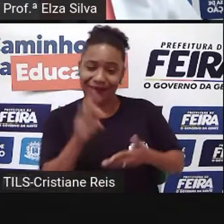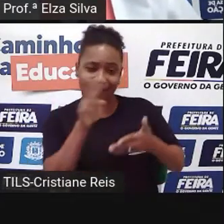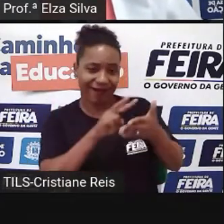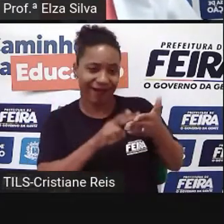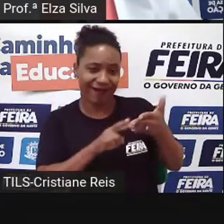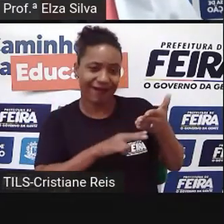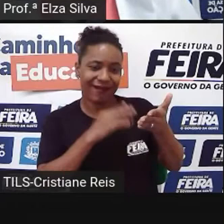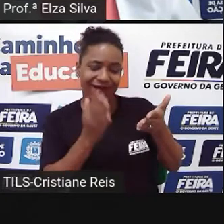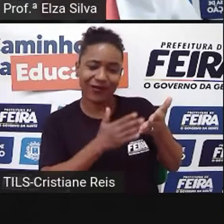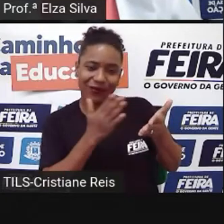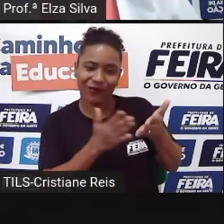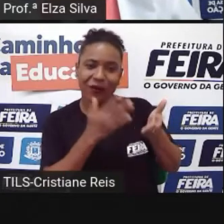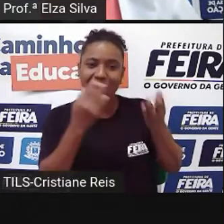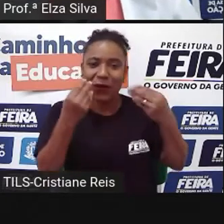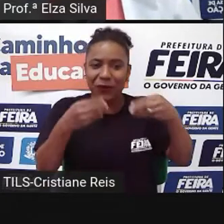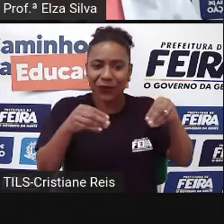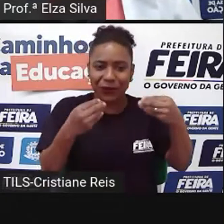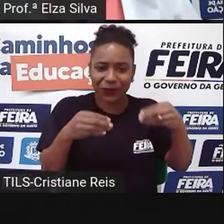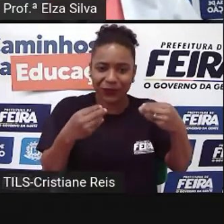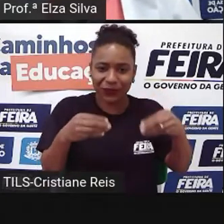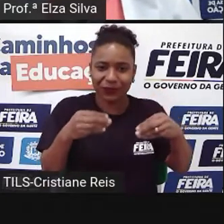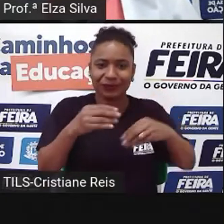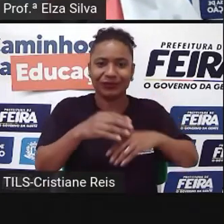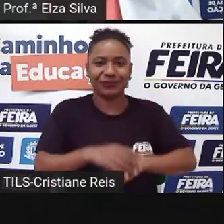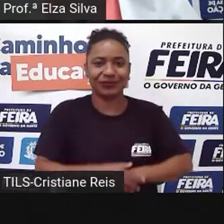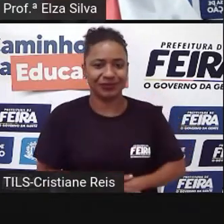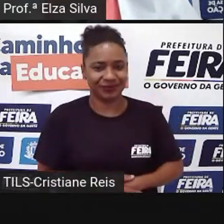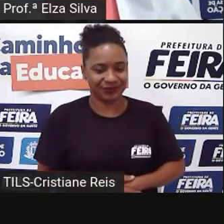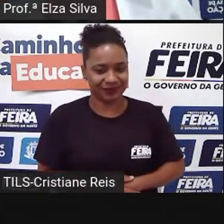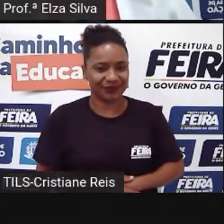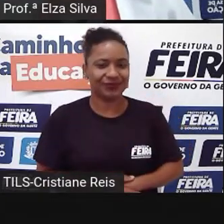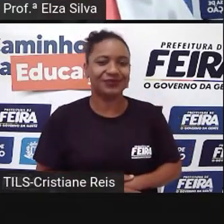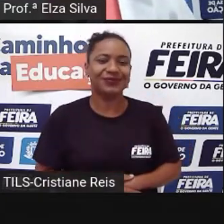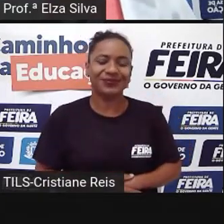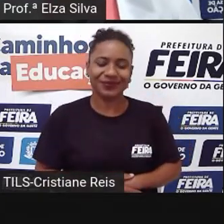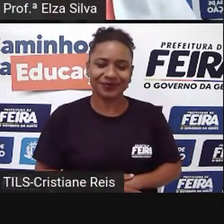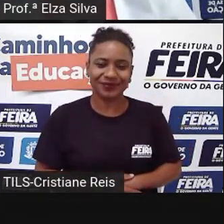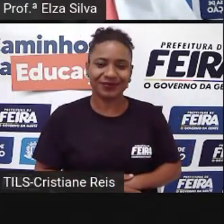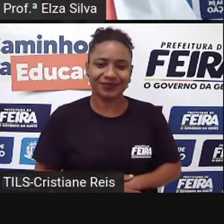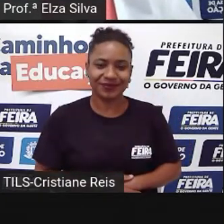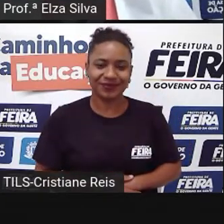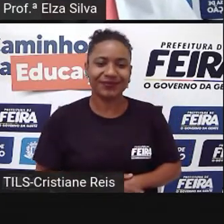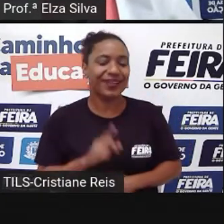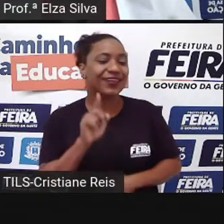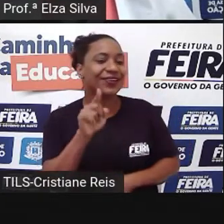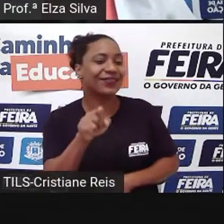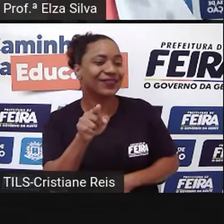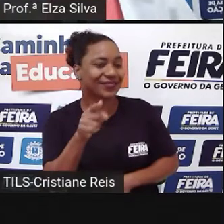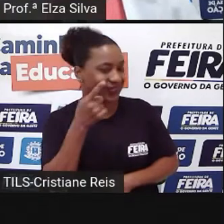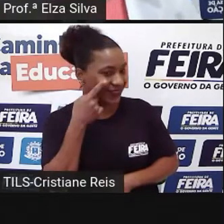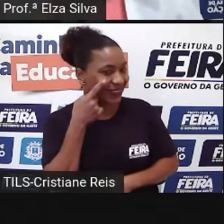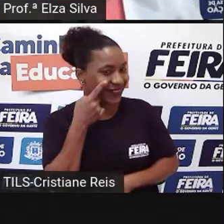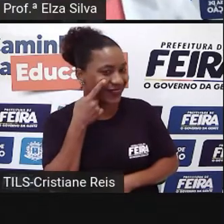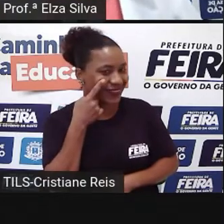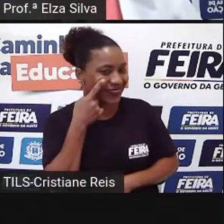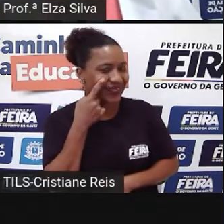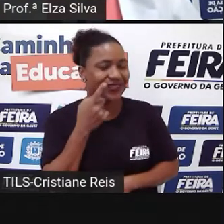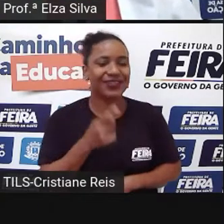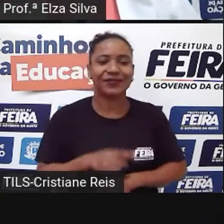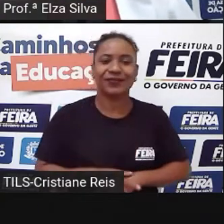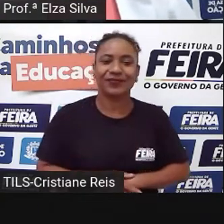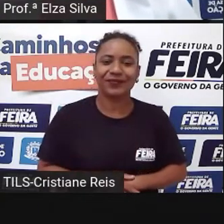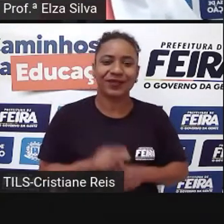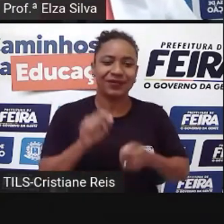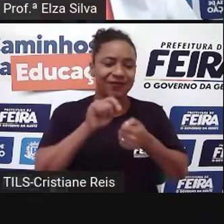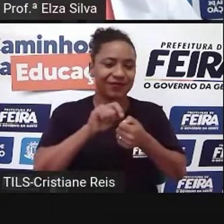livros ou revistas And to go swim Nadar And you E você Vamos lá? Então agora